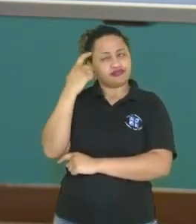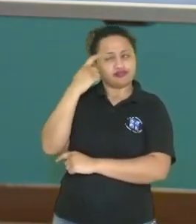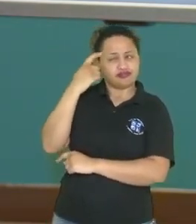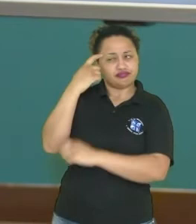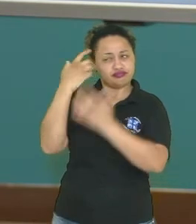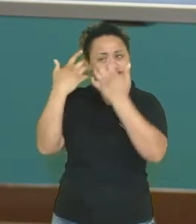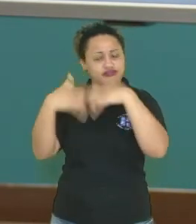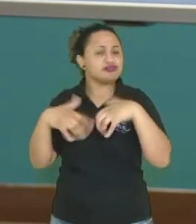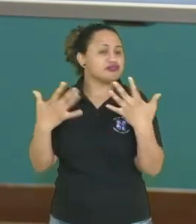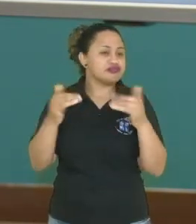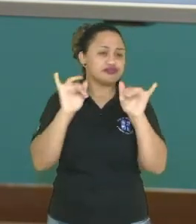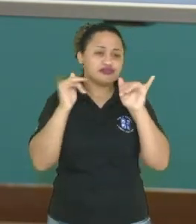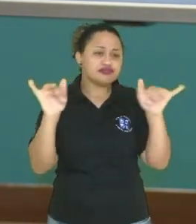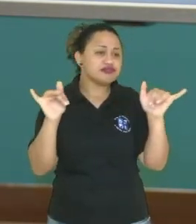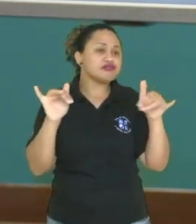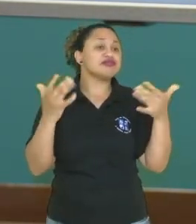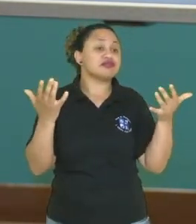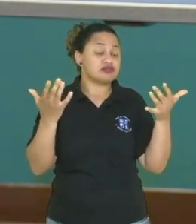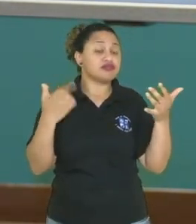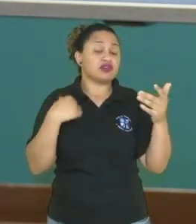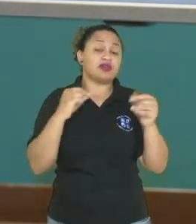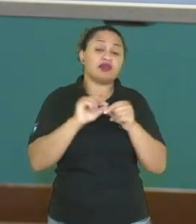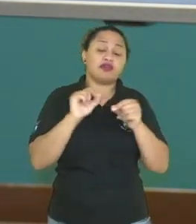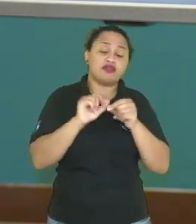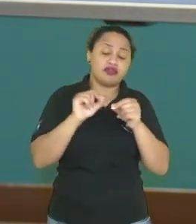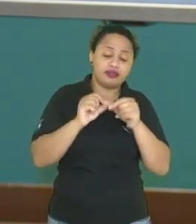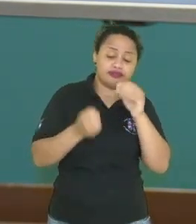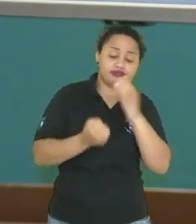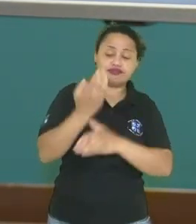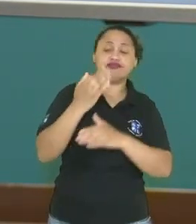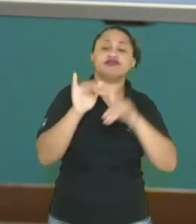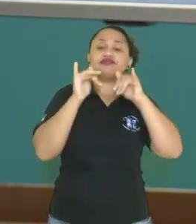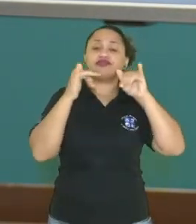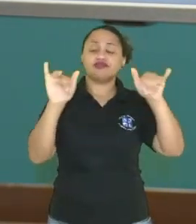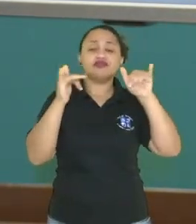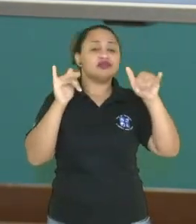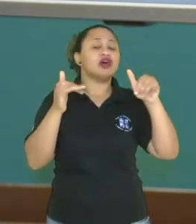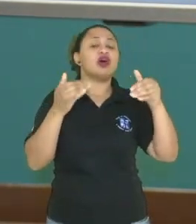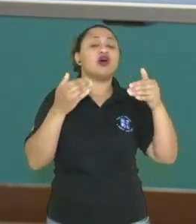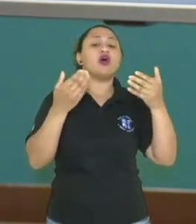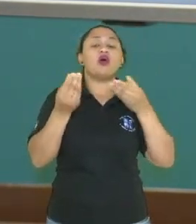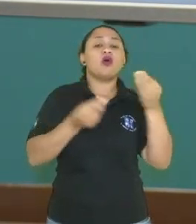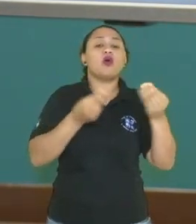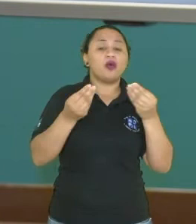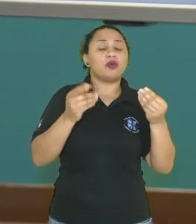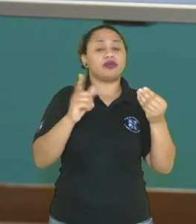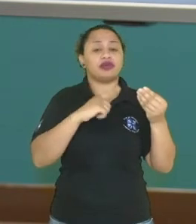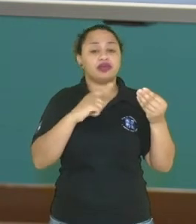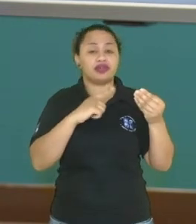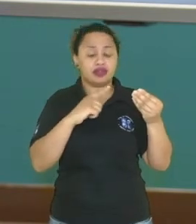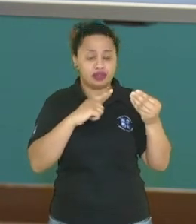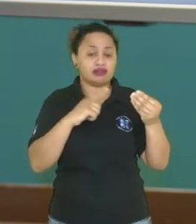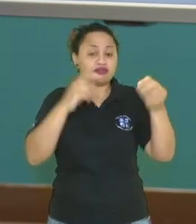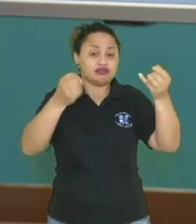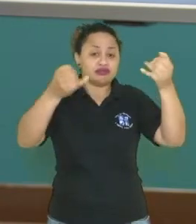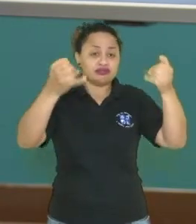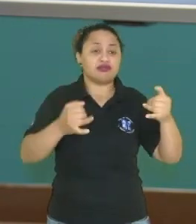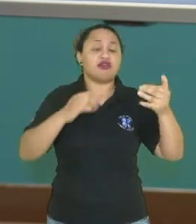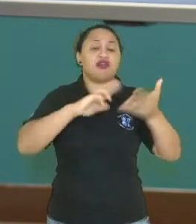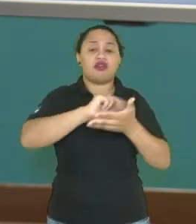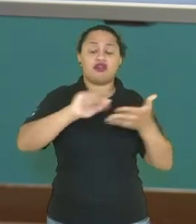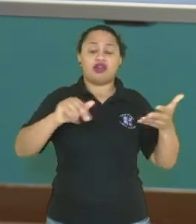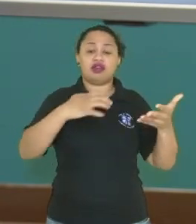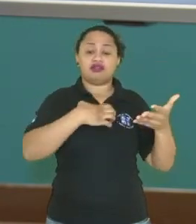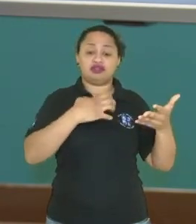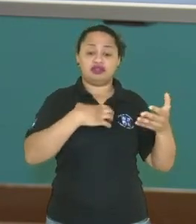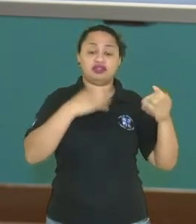né, energia elétrica. A geração de energia elétrica, como que ela é obtida, teoricamente? Acabamos de falar, diversas formas nós